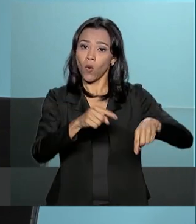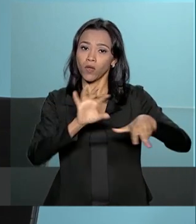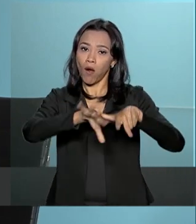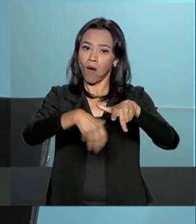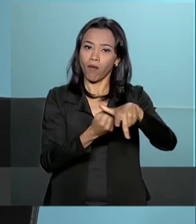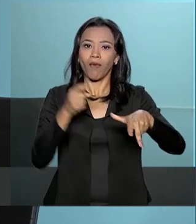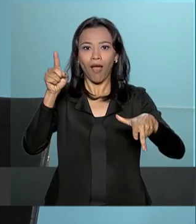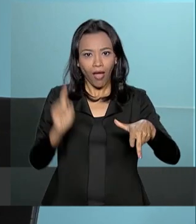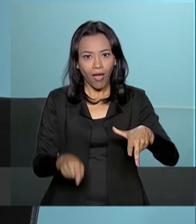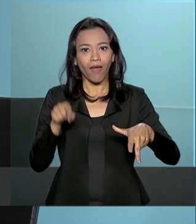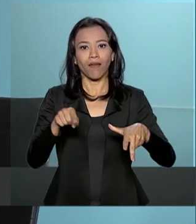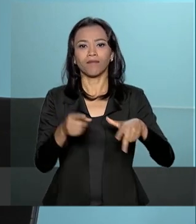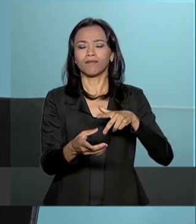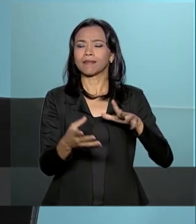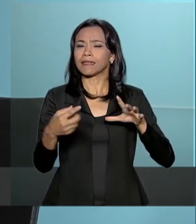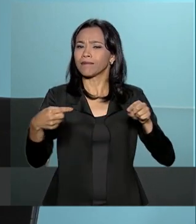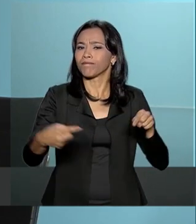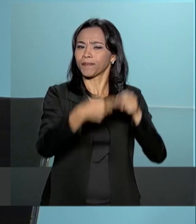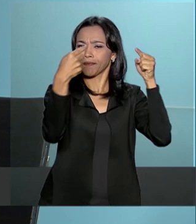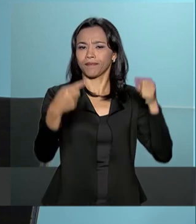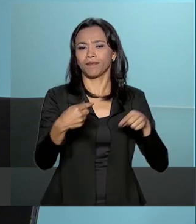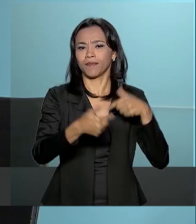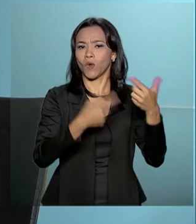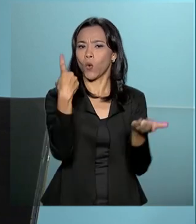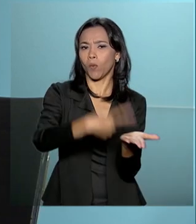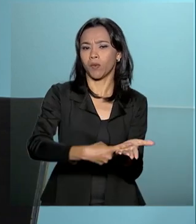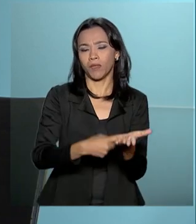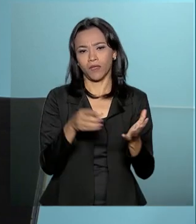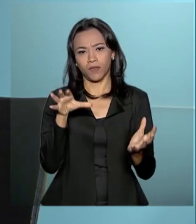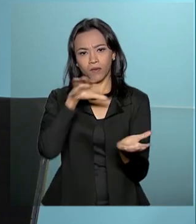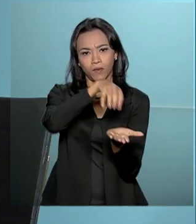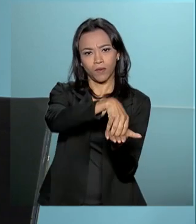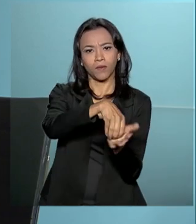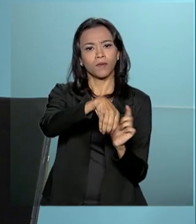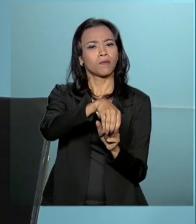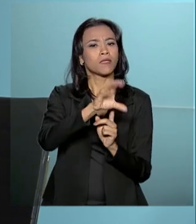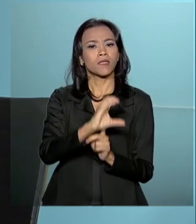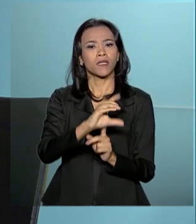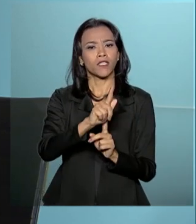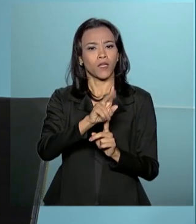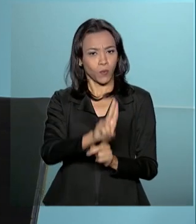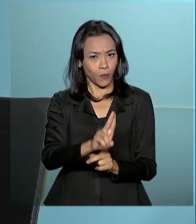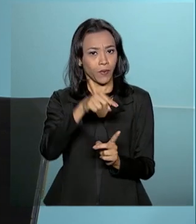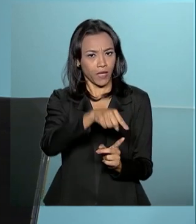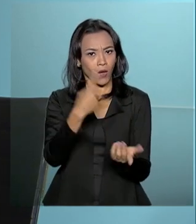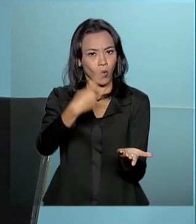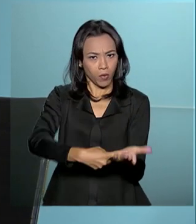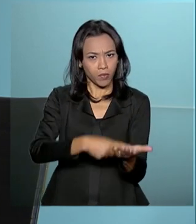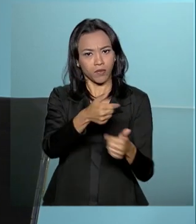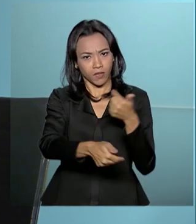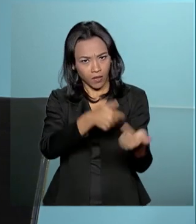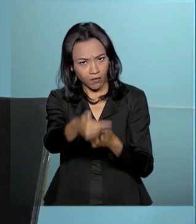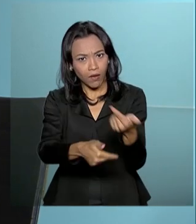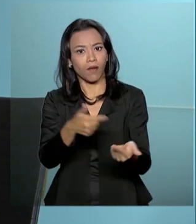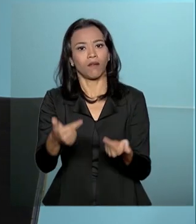Esse é o DNA da CGU e nós, como órgão responsável por essa atividade, temos um papel